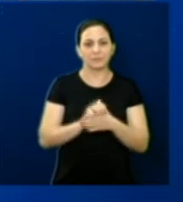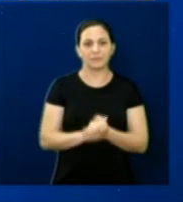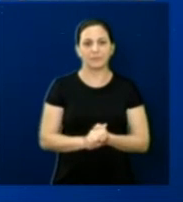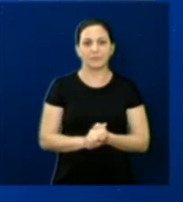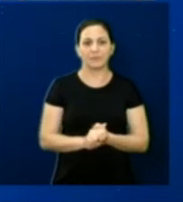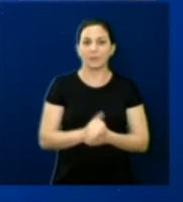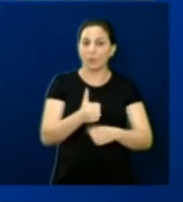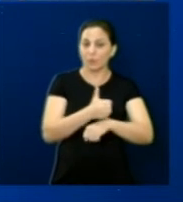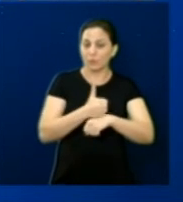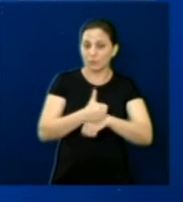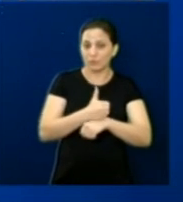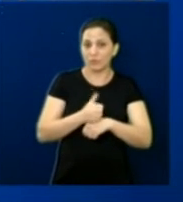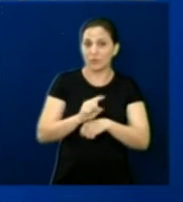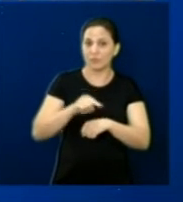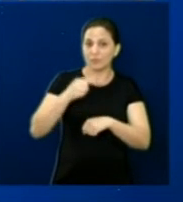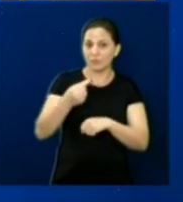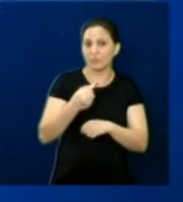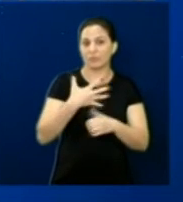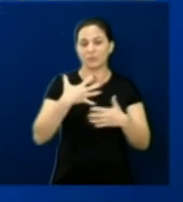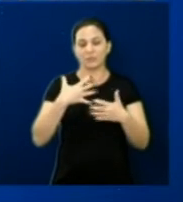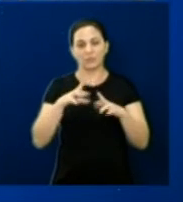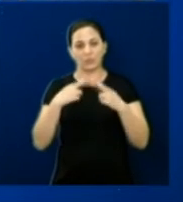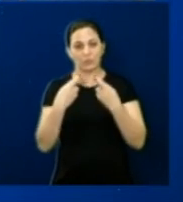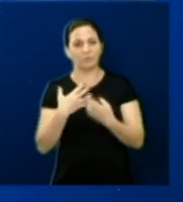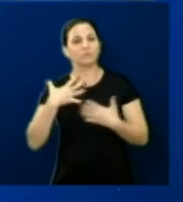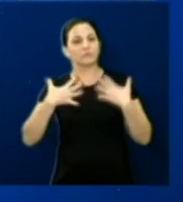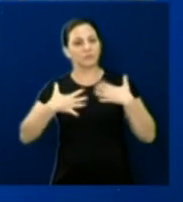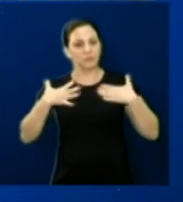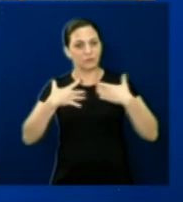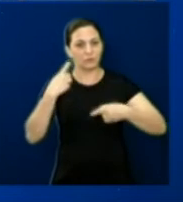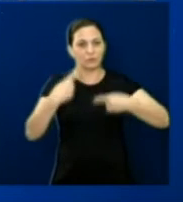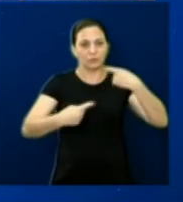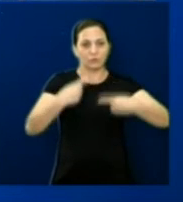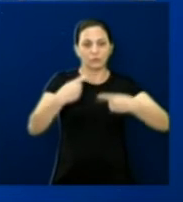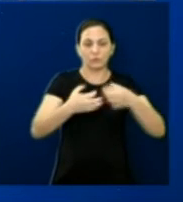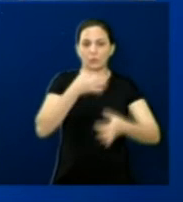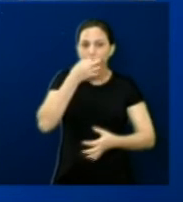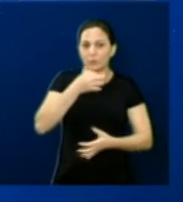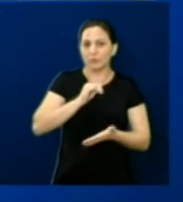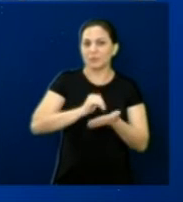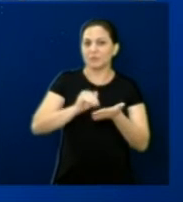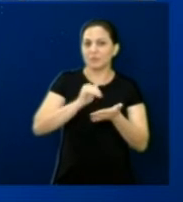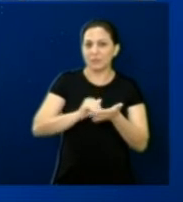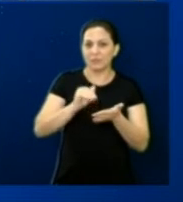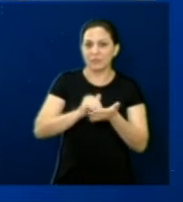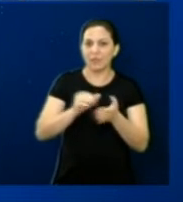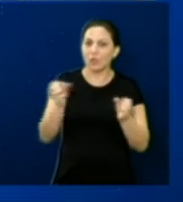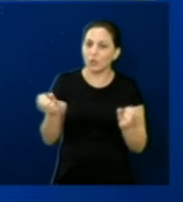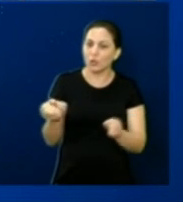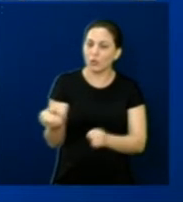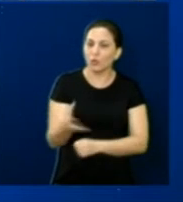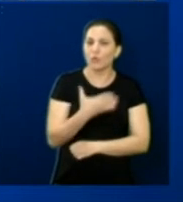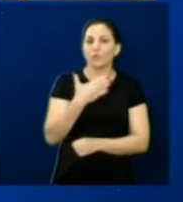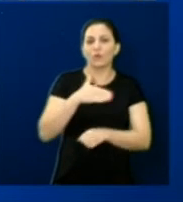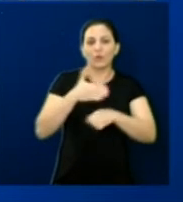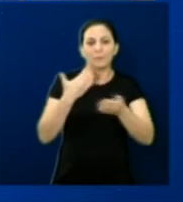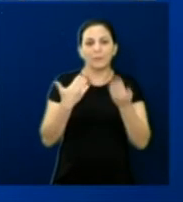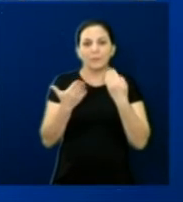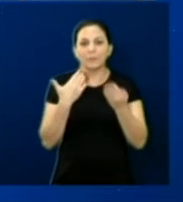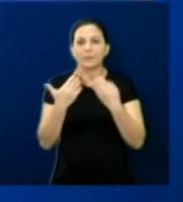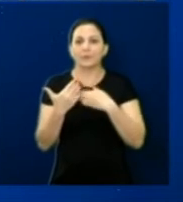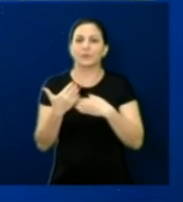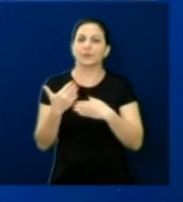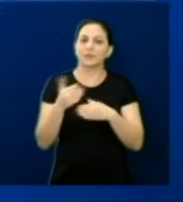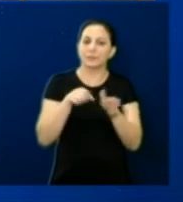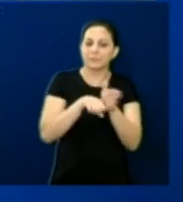mostraram-se satisfeitas, depois da nossa reunião, com o que foi discutido e com a proposta da Secretária de uma nova conversa após a realização